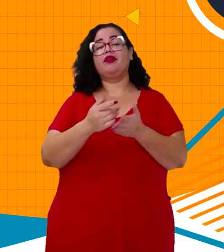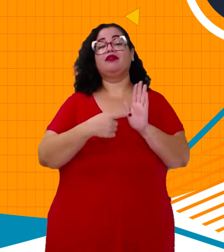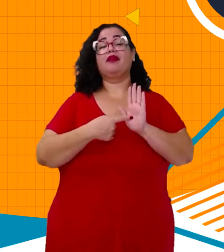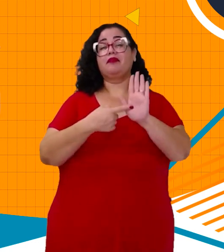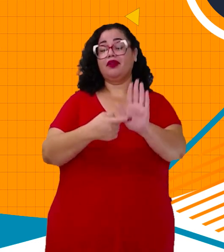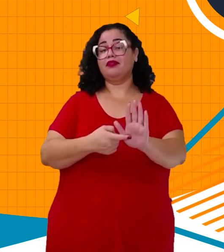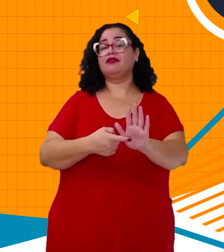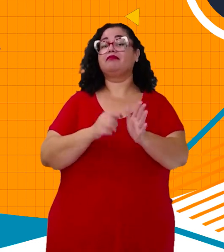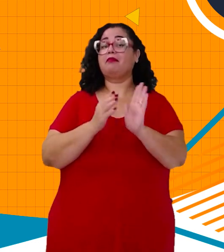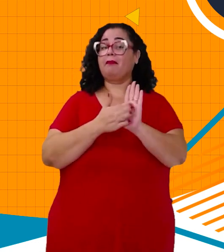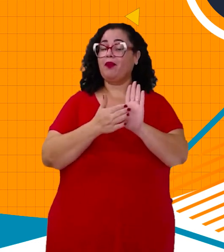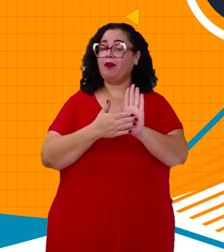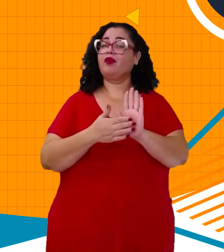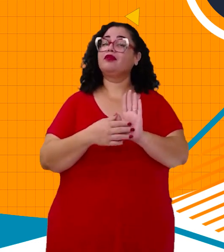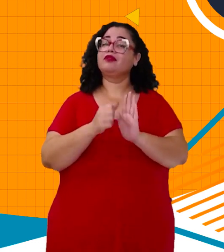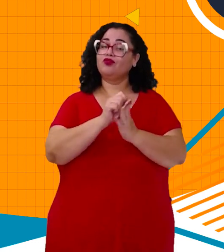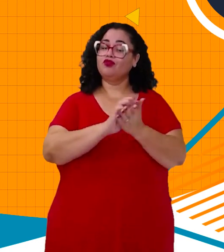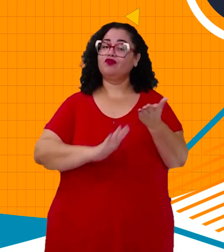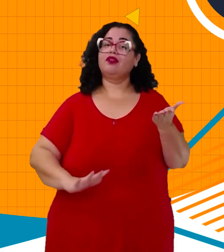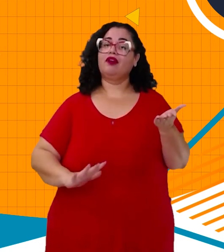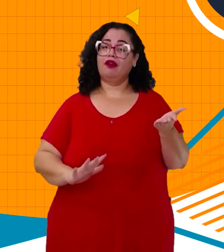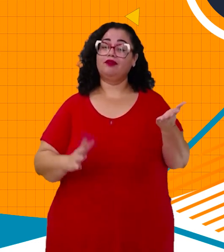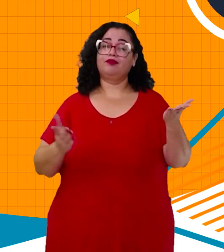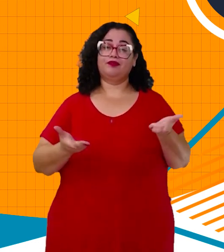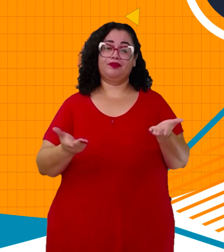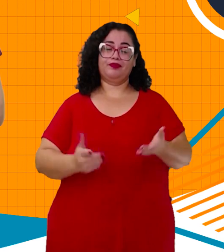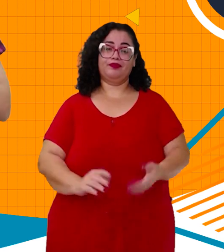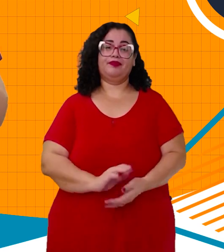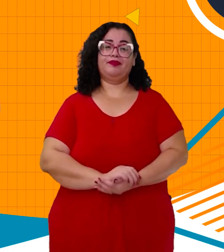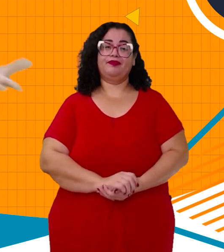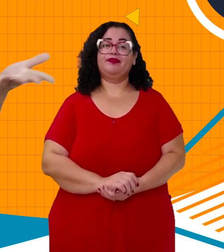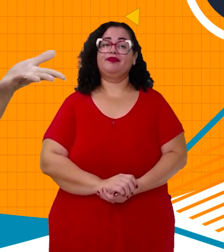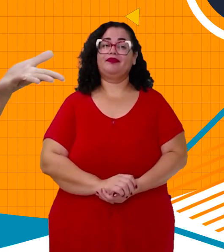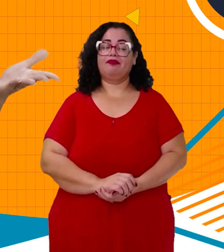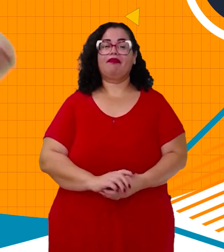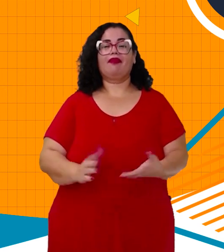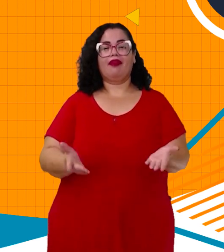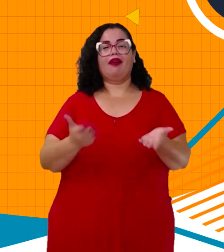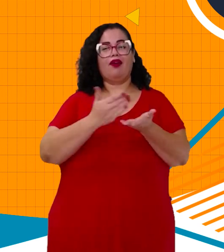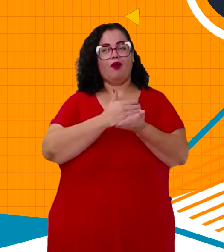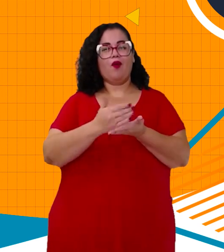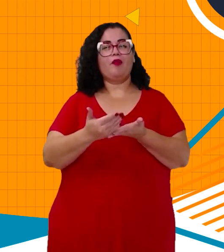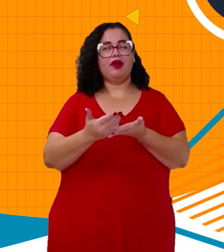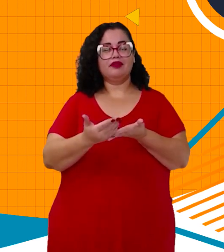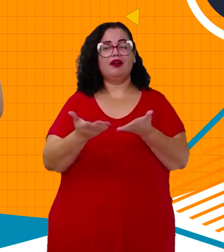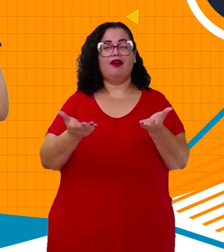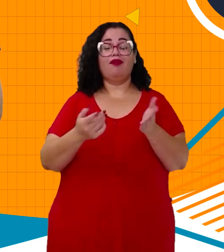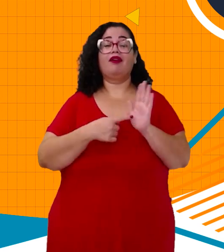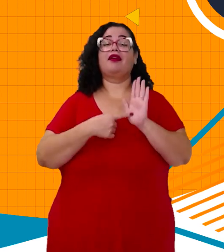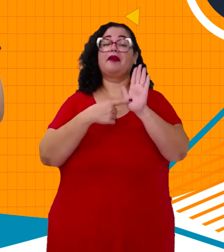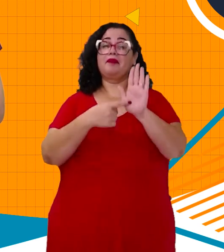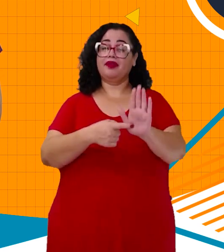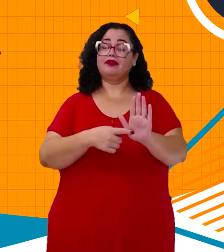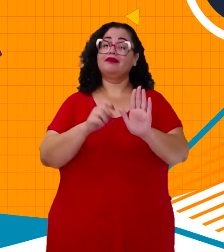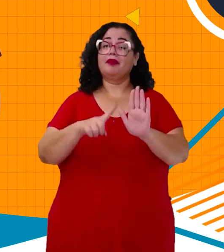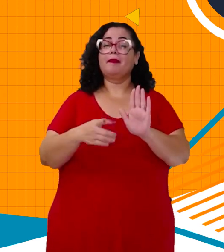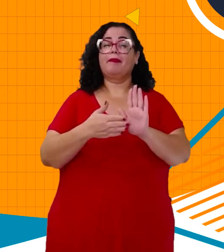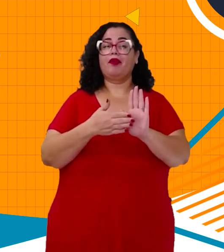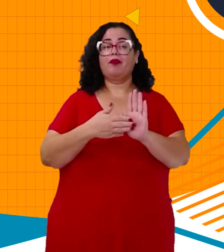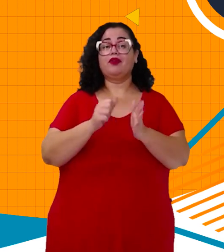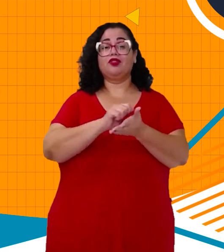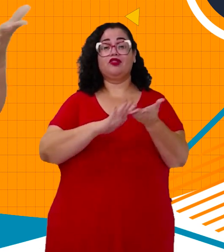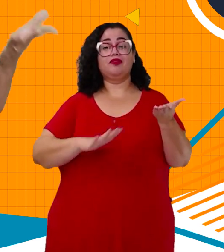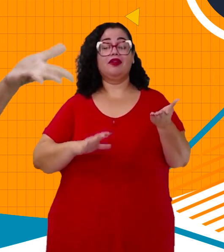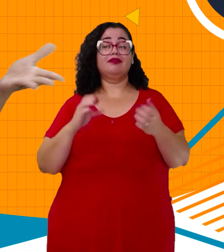apresentação das nossas propostas de atividade de hoje. E para começar, iremos apresentar a proposta de